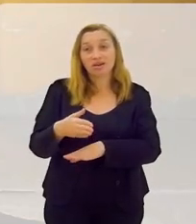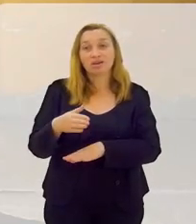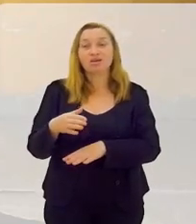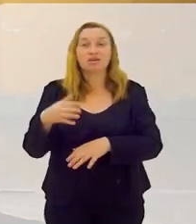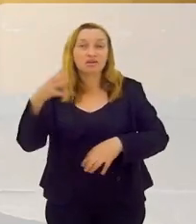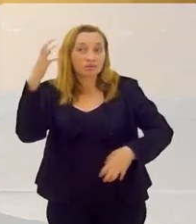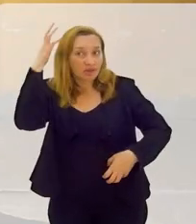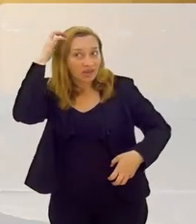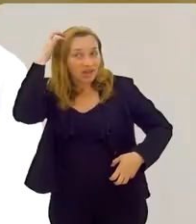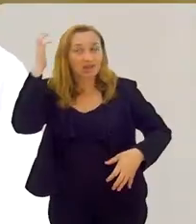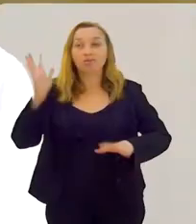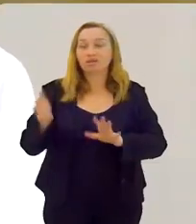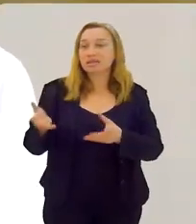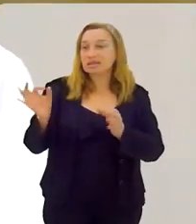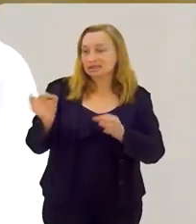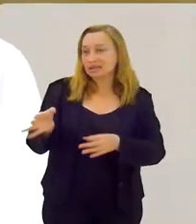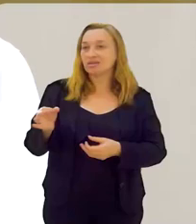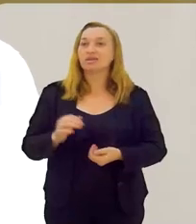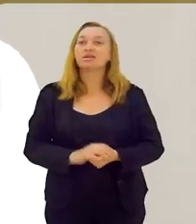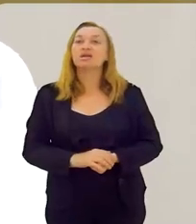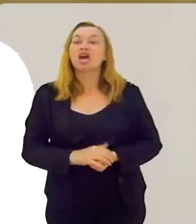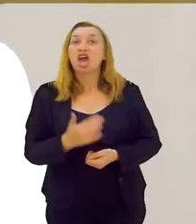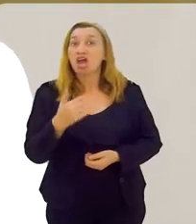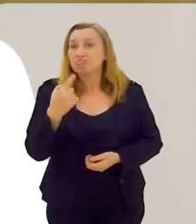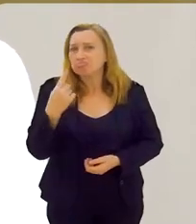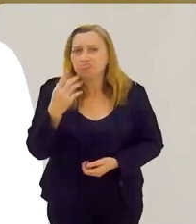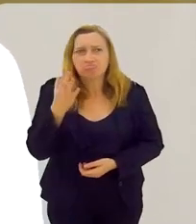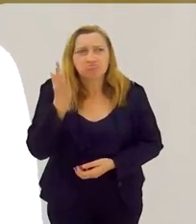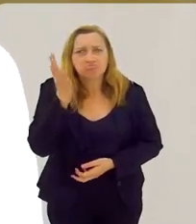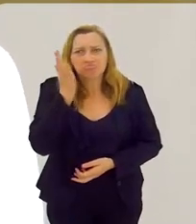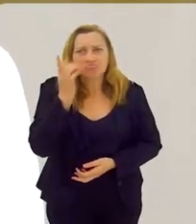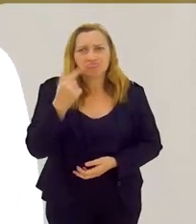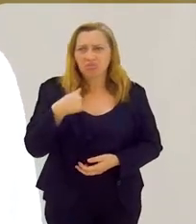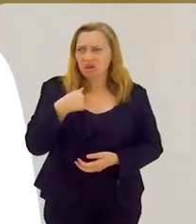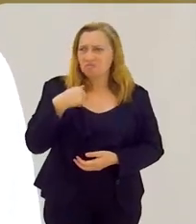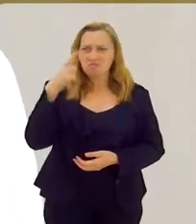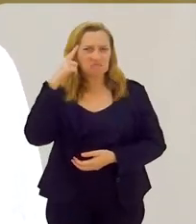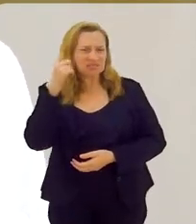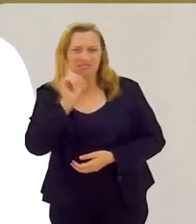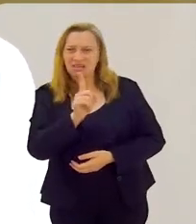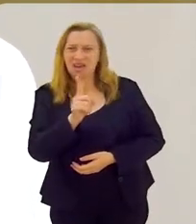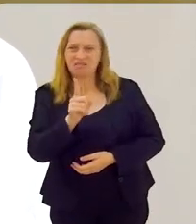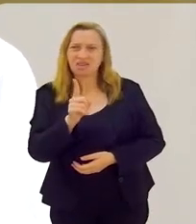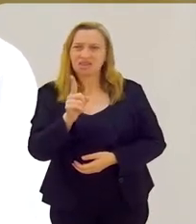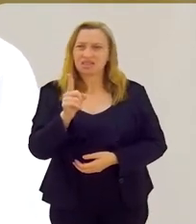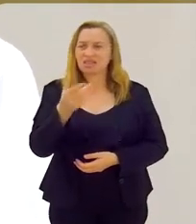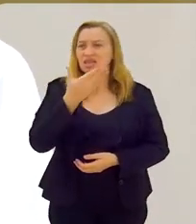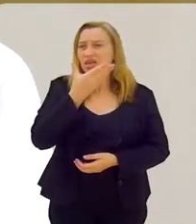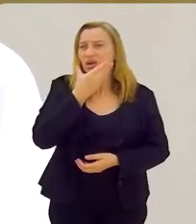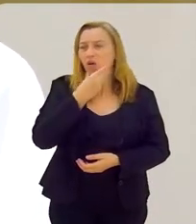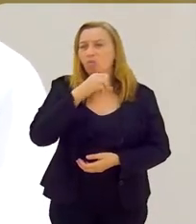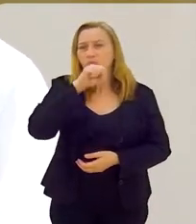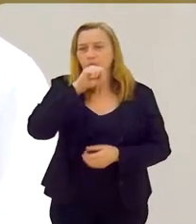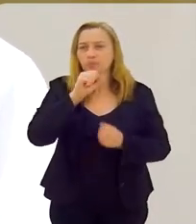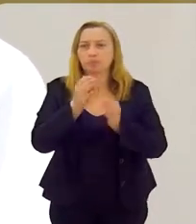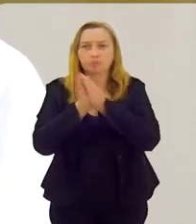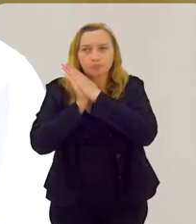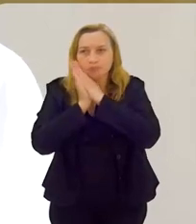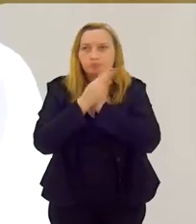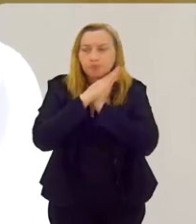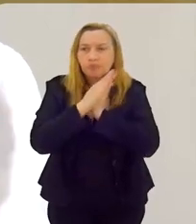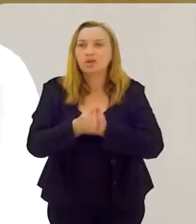Isso. Então, por exemplo, eu não pensava em ser babaluxá. Eu, uma vez,